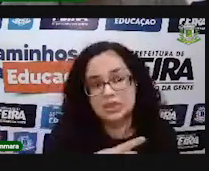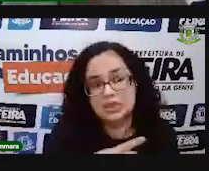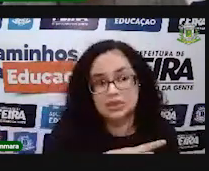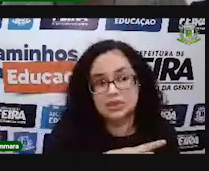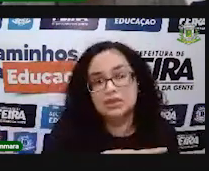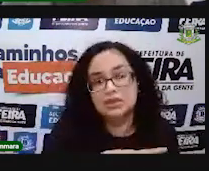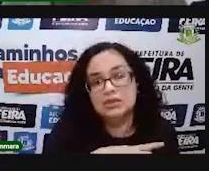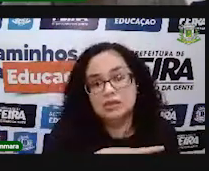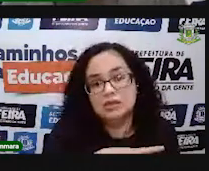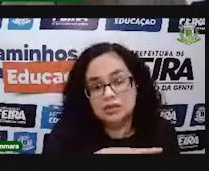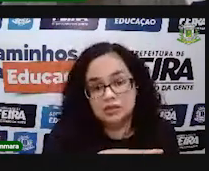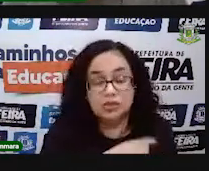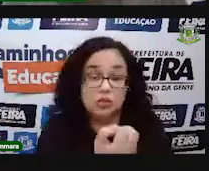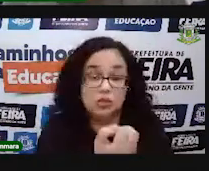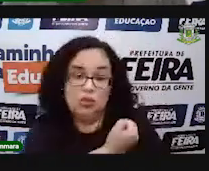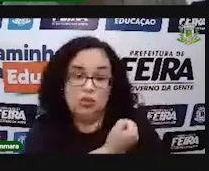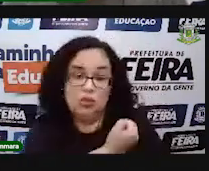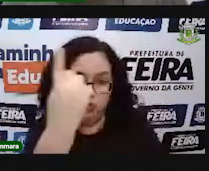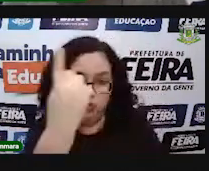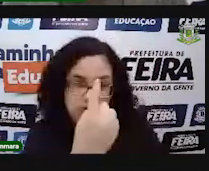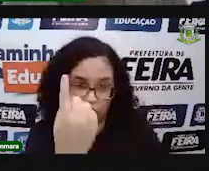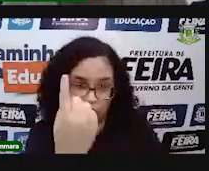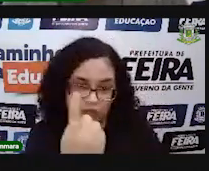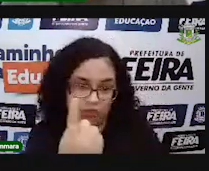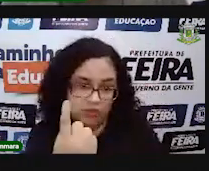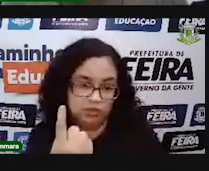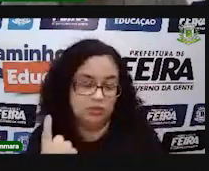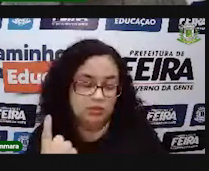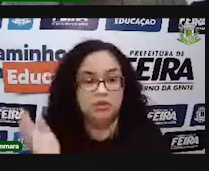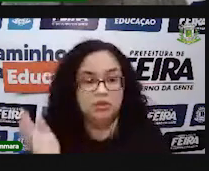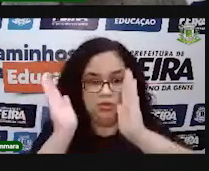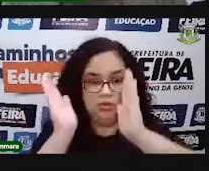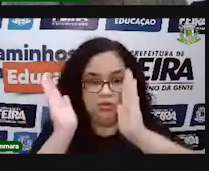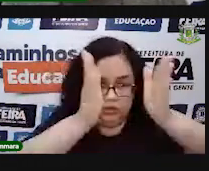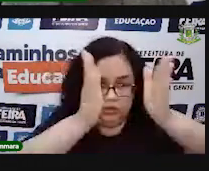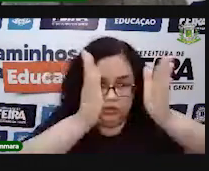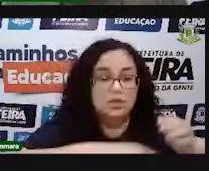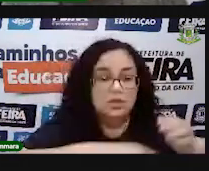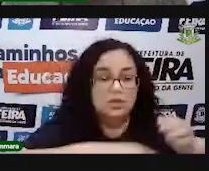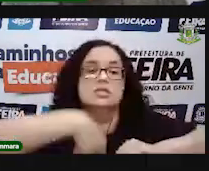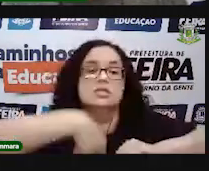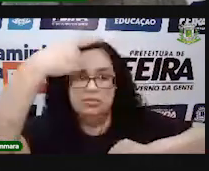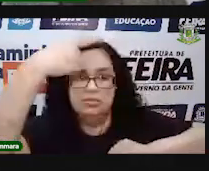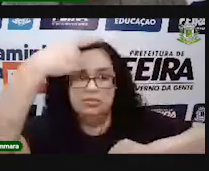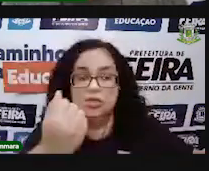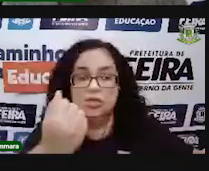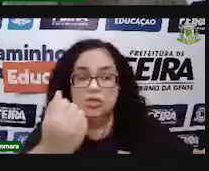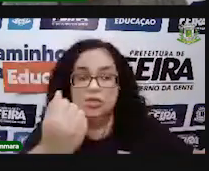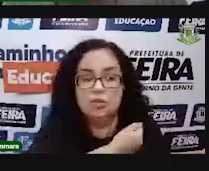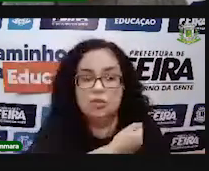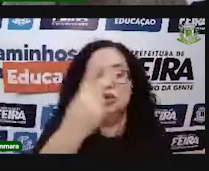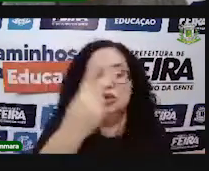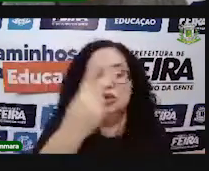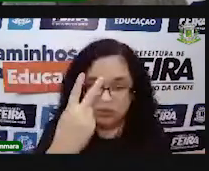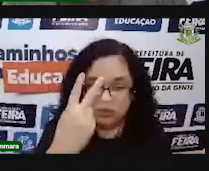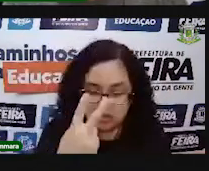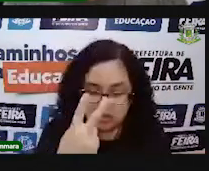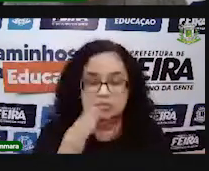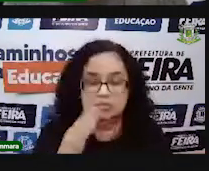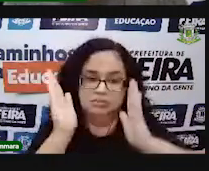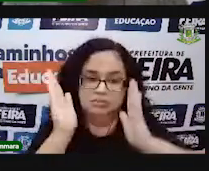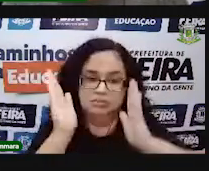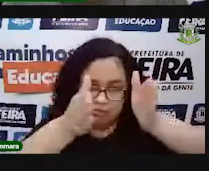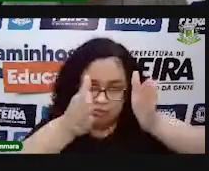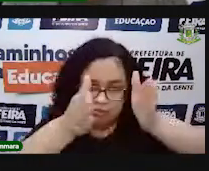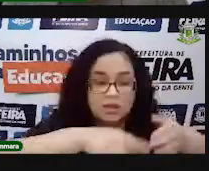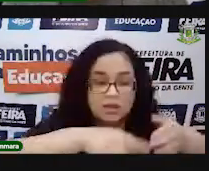Então, com esse material, você acessando, seguindo aqui, número 1, faz primeiro a etapa do número